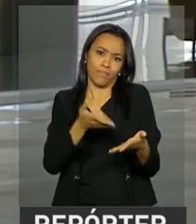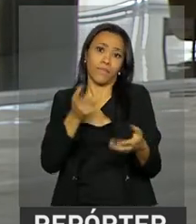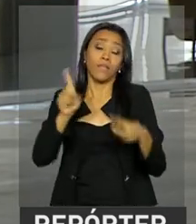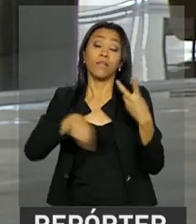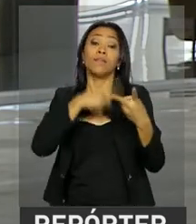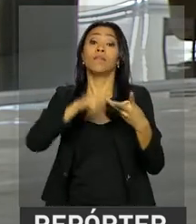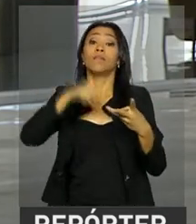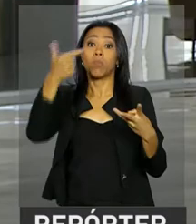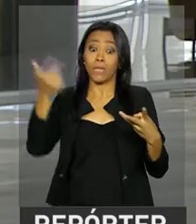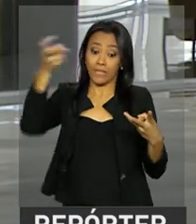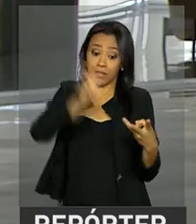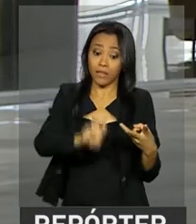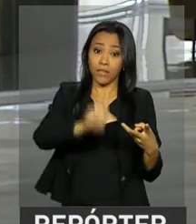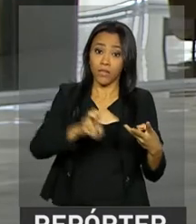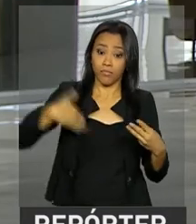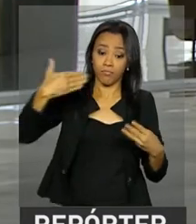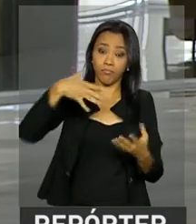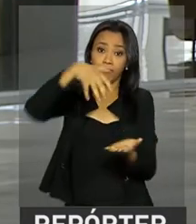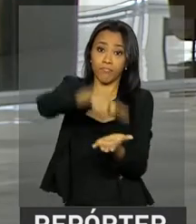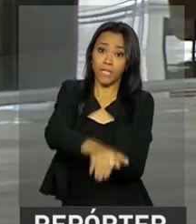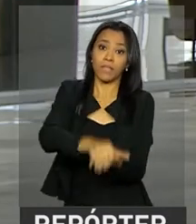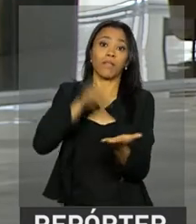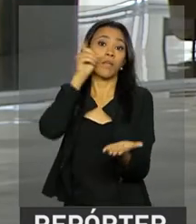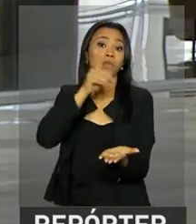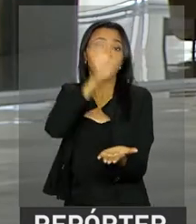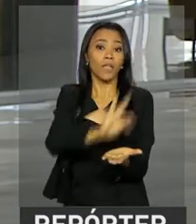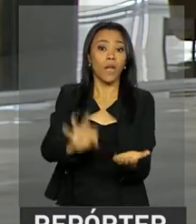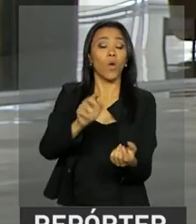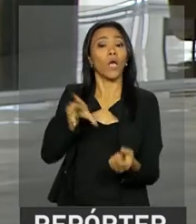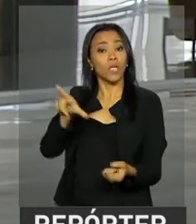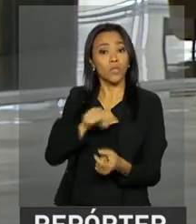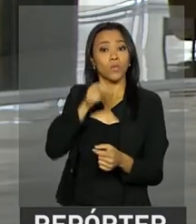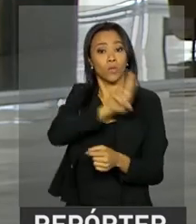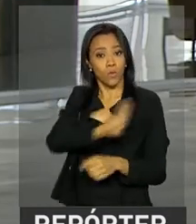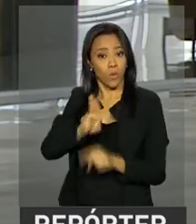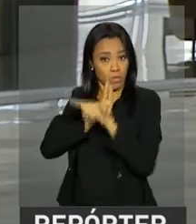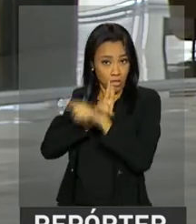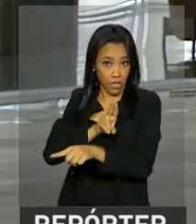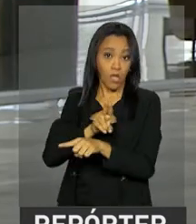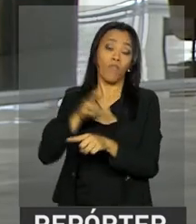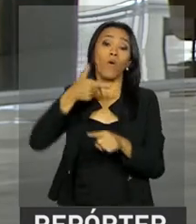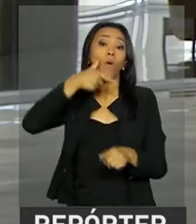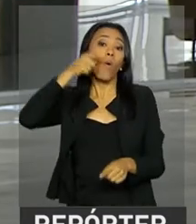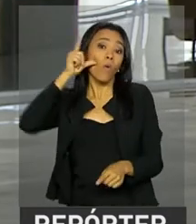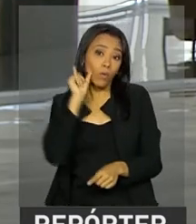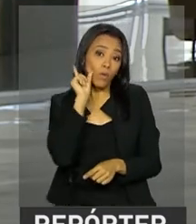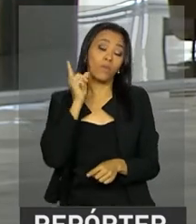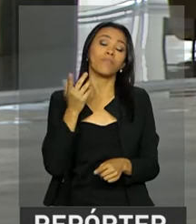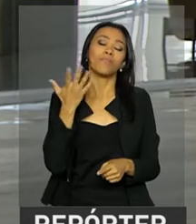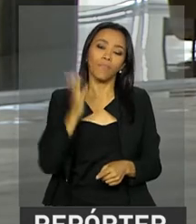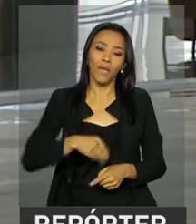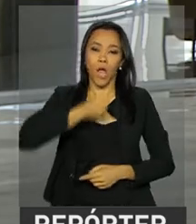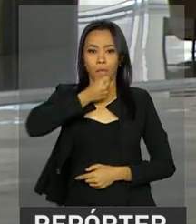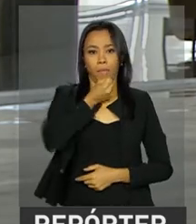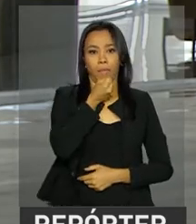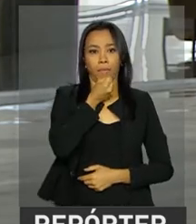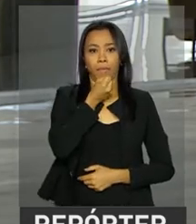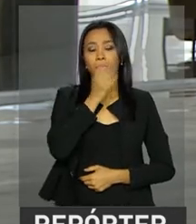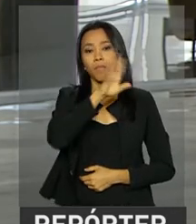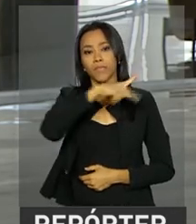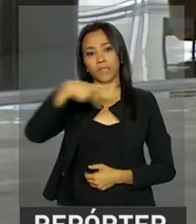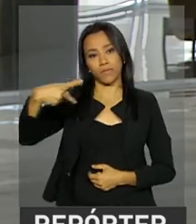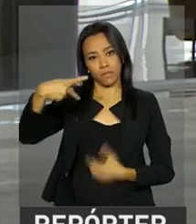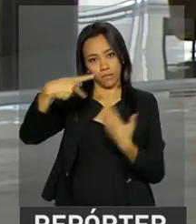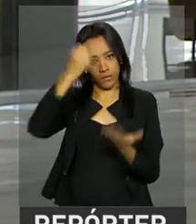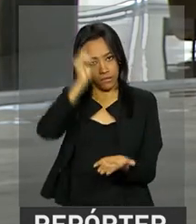quinto mandato como deputado federal. O anúncio do nome de Serralho para o cargo foi feito ontem pelo porta-voz da Presidência da